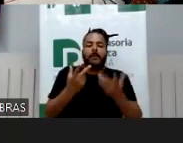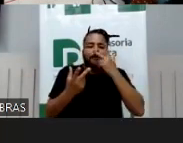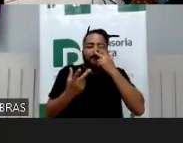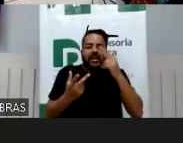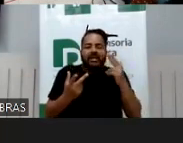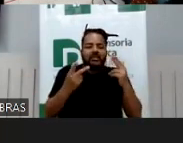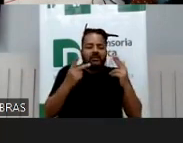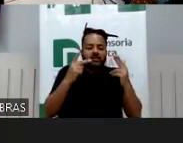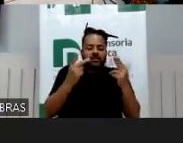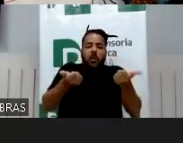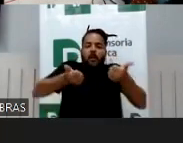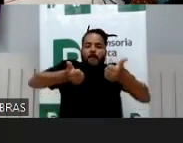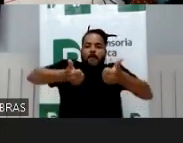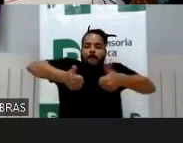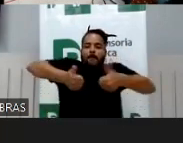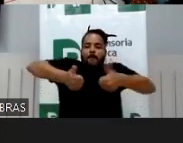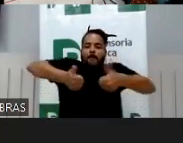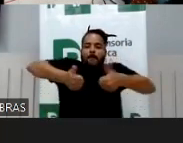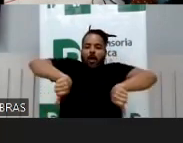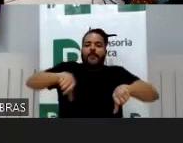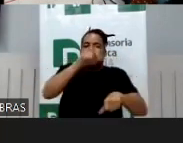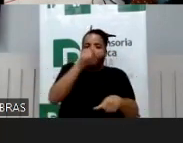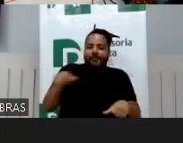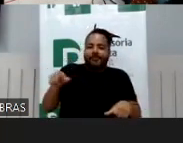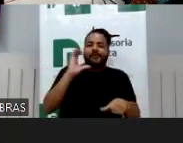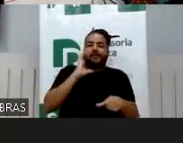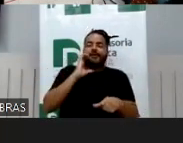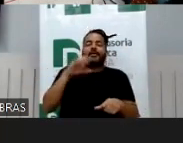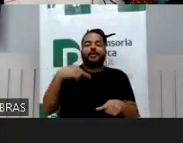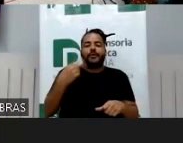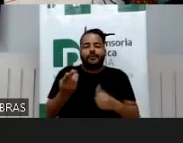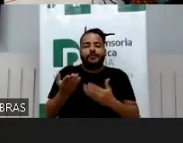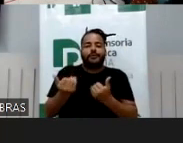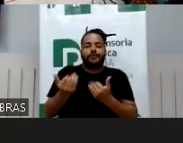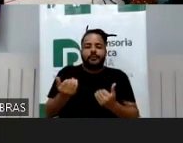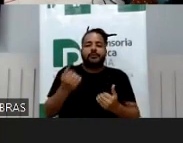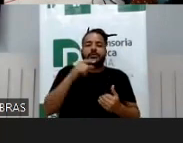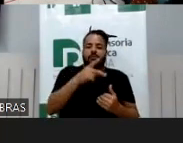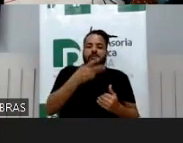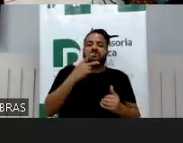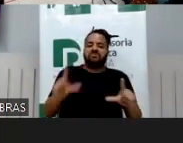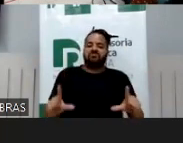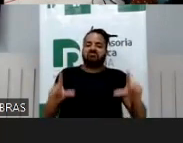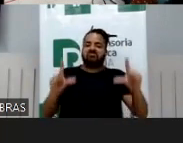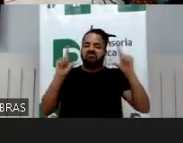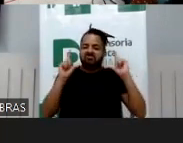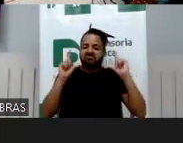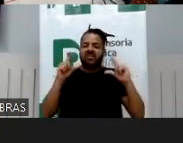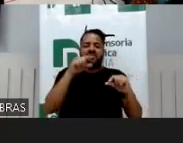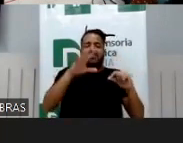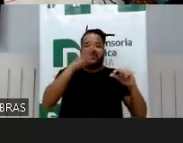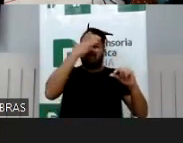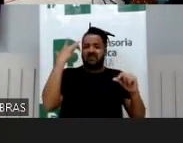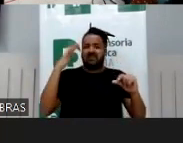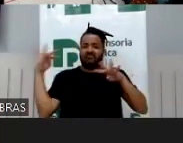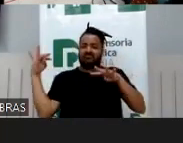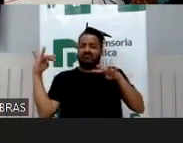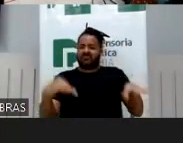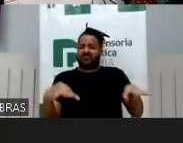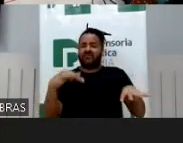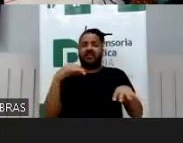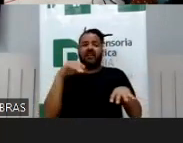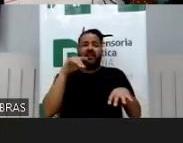daquela criança ou adolescente que passa a ser exposta em situação de vulnerabilidade aos olhos de toda a grande mídia, tá?